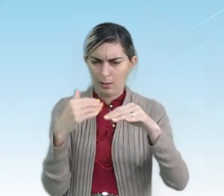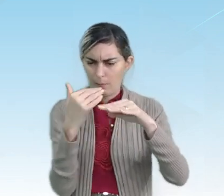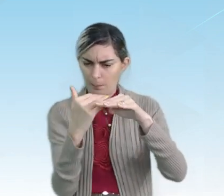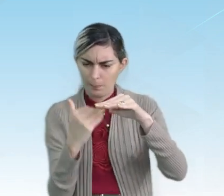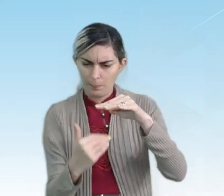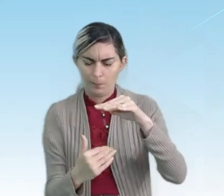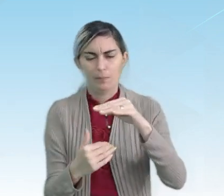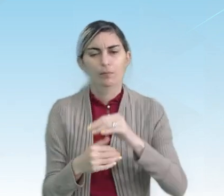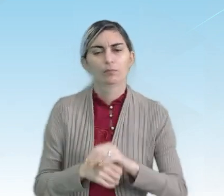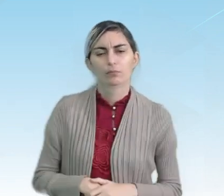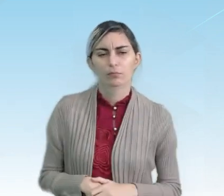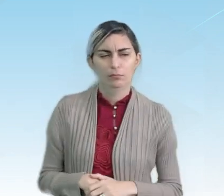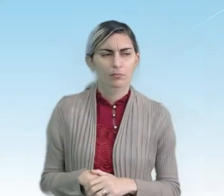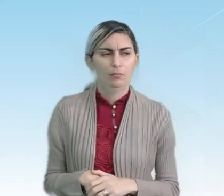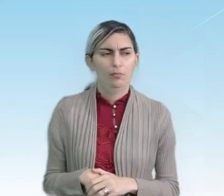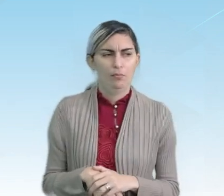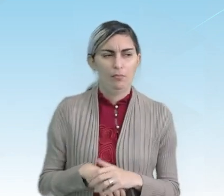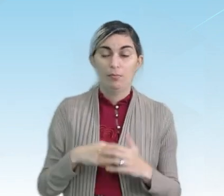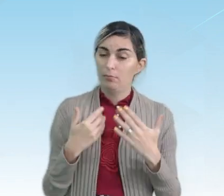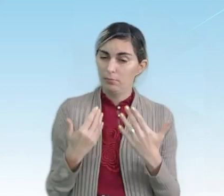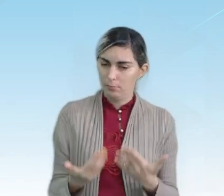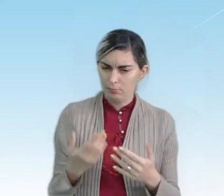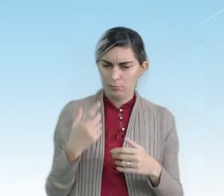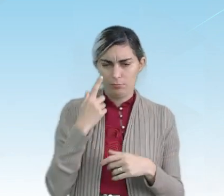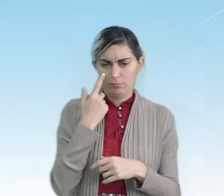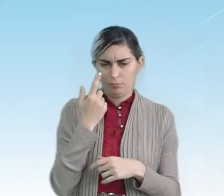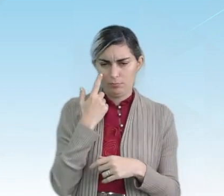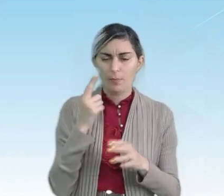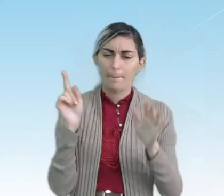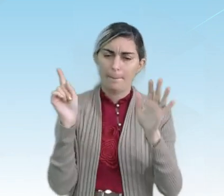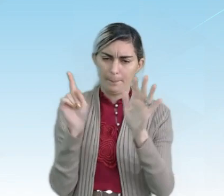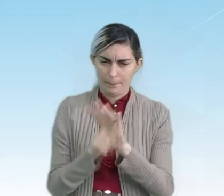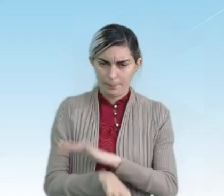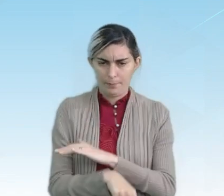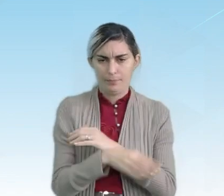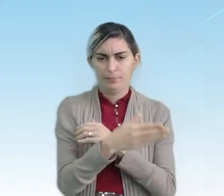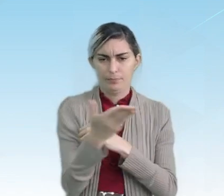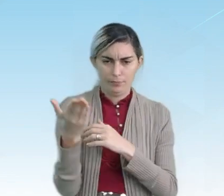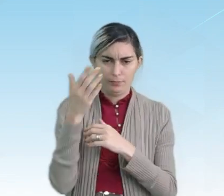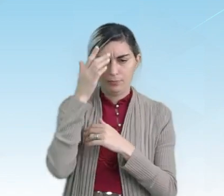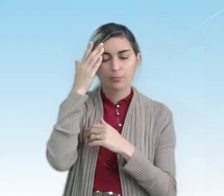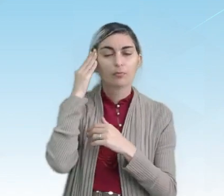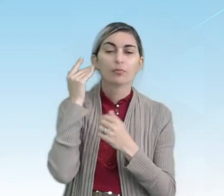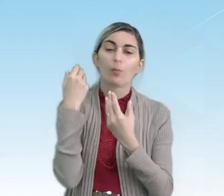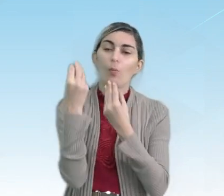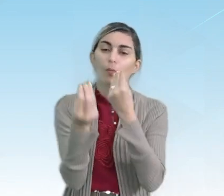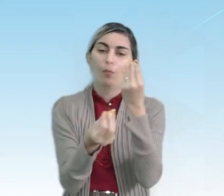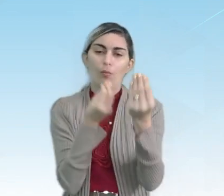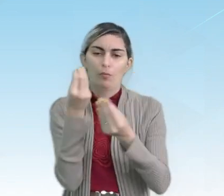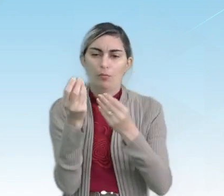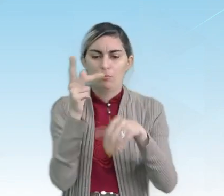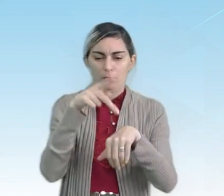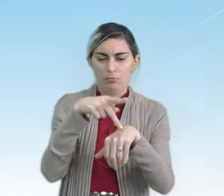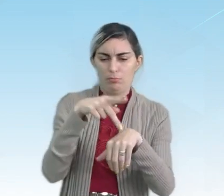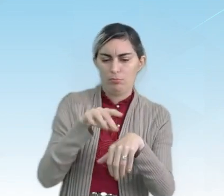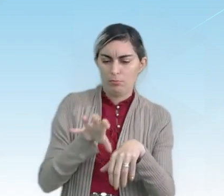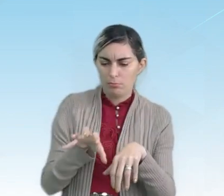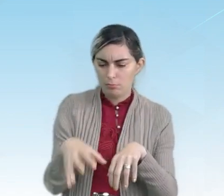sedimentos. E vem aí a pergunta para vocês. Como as rochas